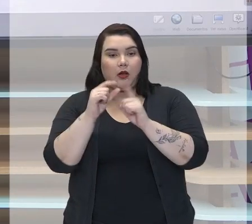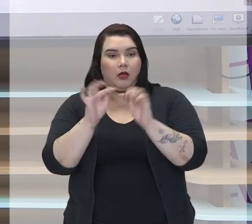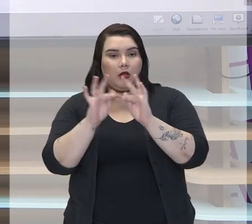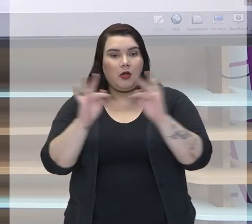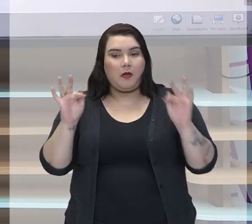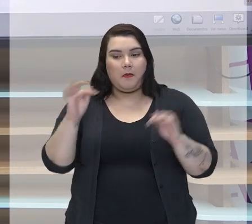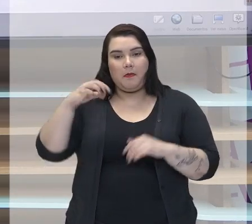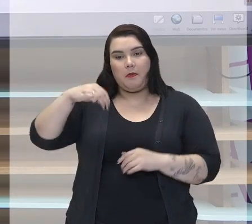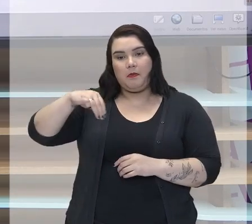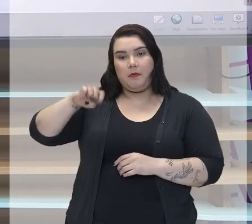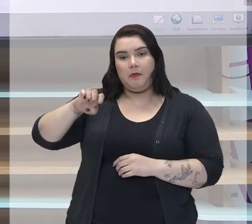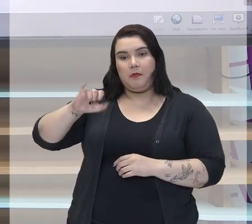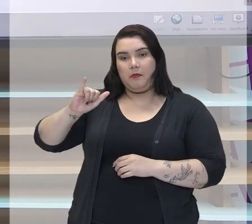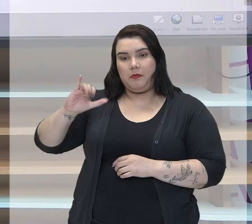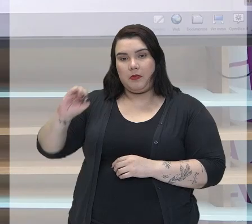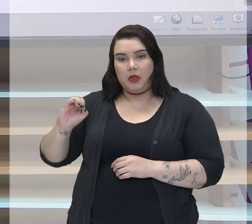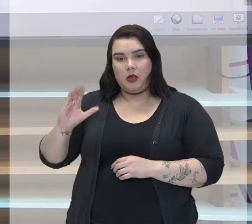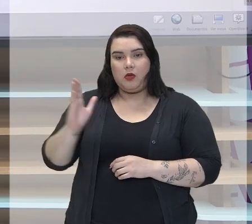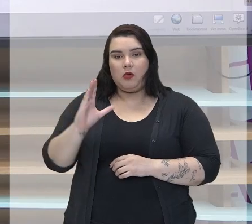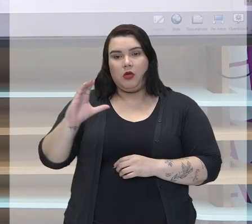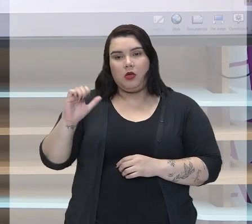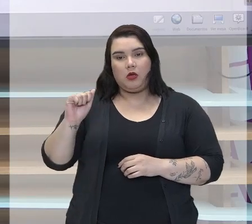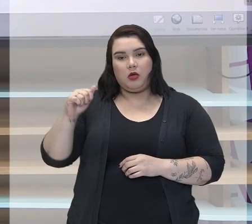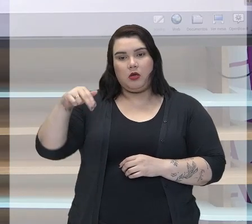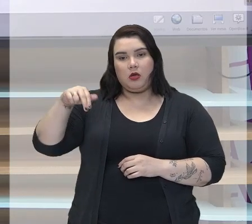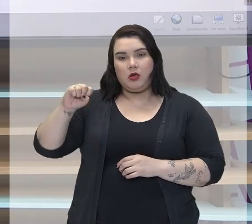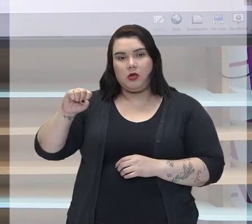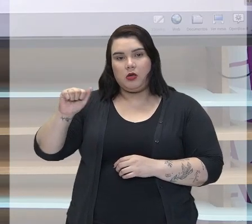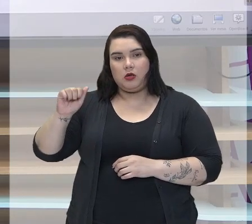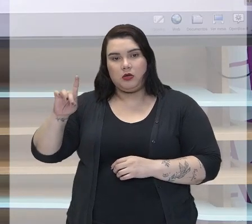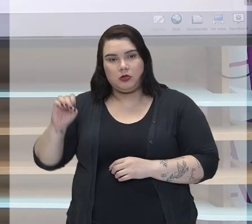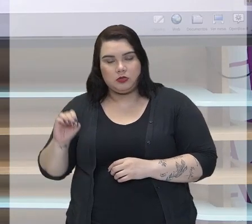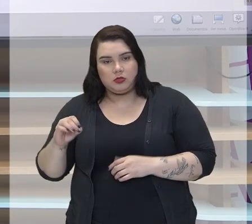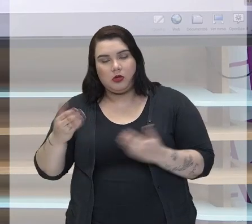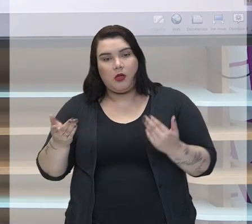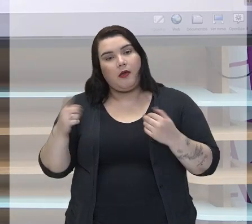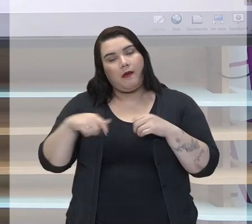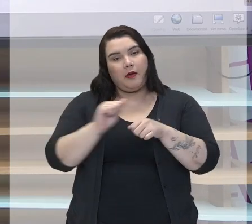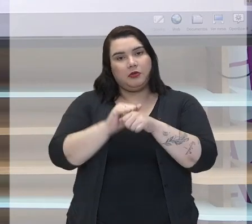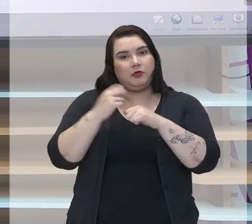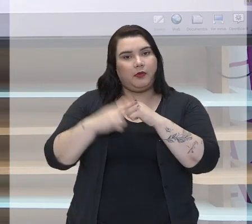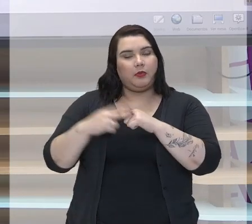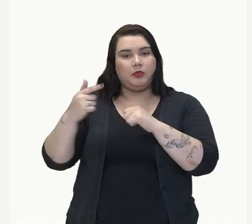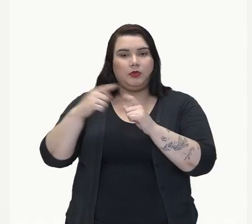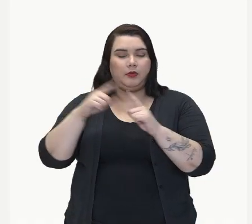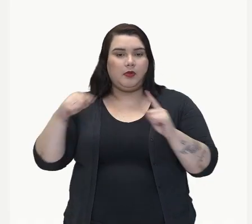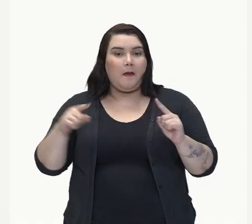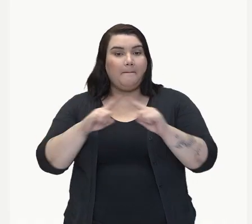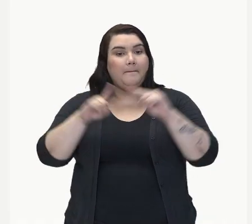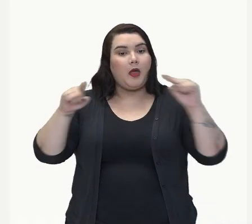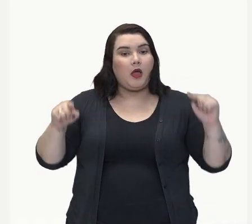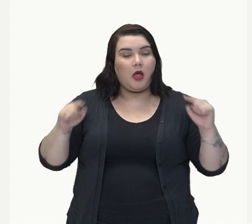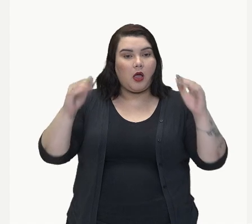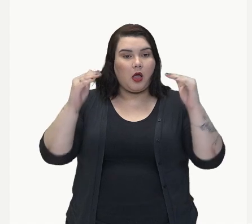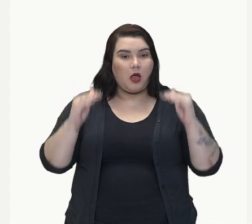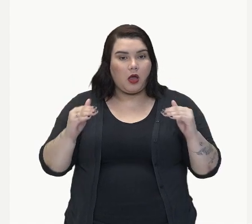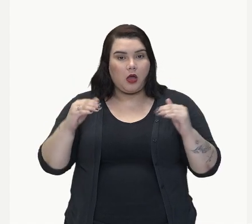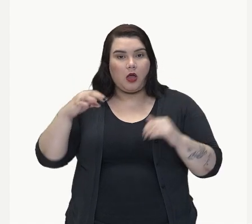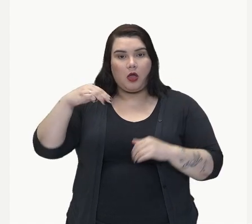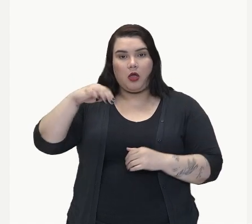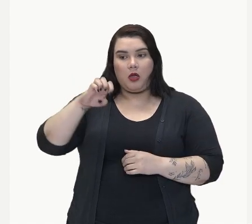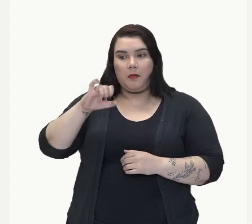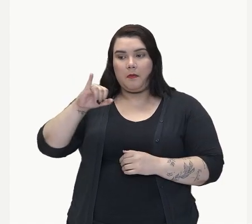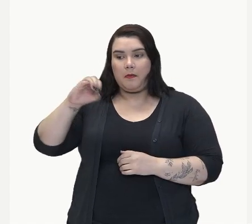cansado. Então, não vai variar, né? Porque ele é advérbio. Já, meio e